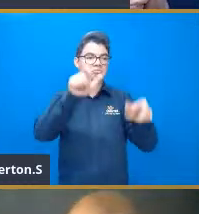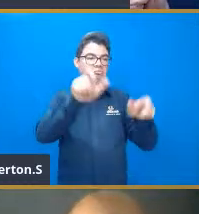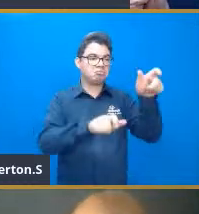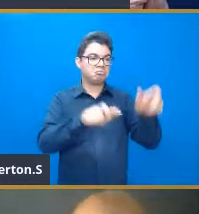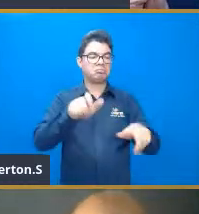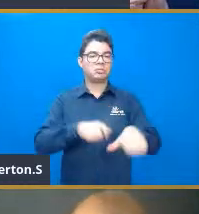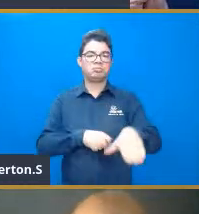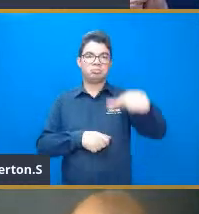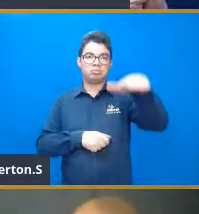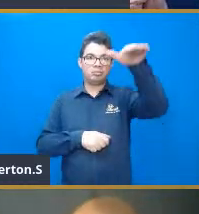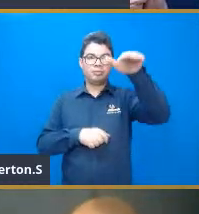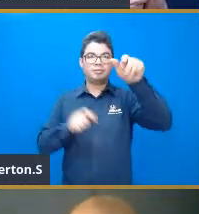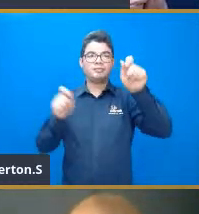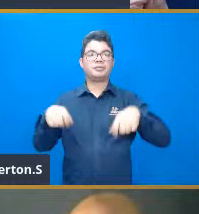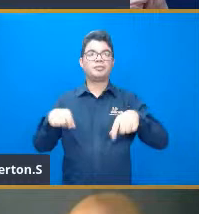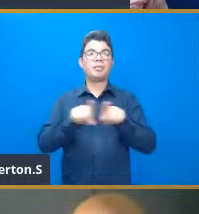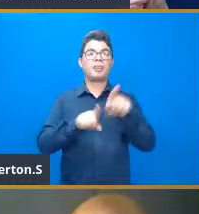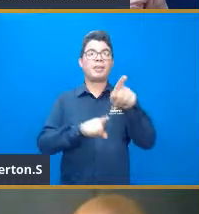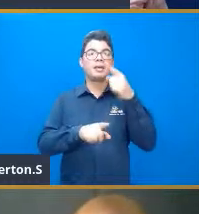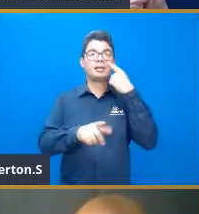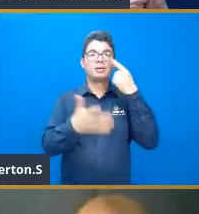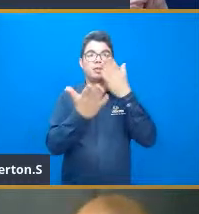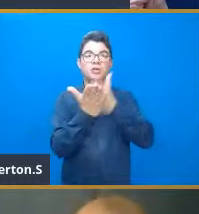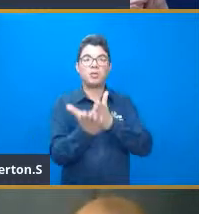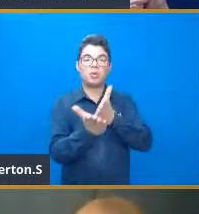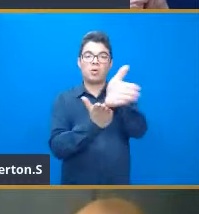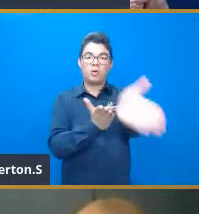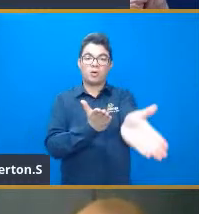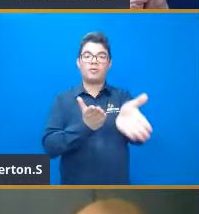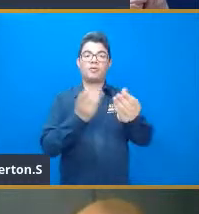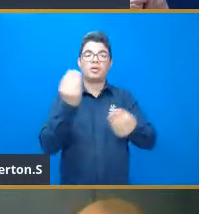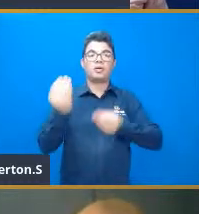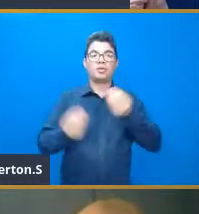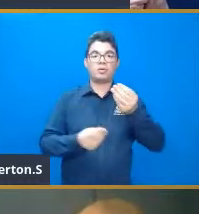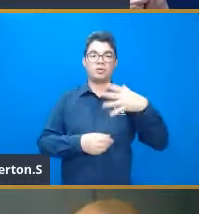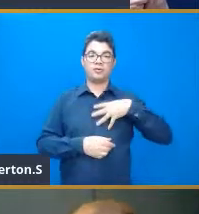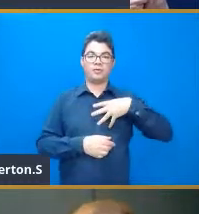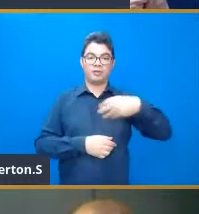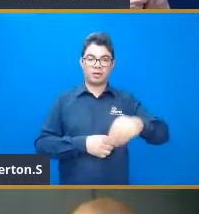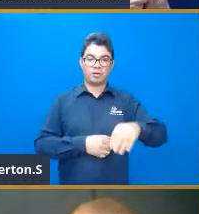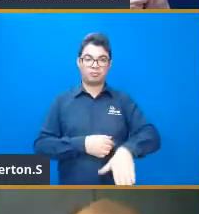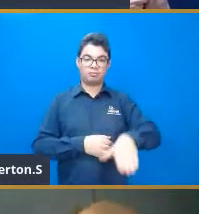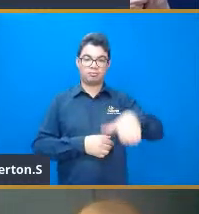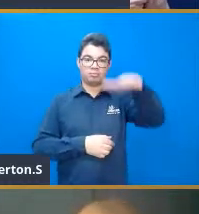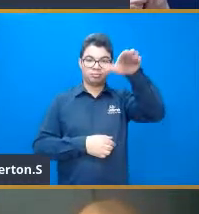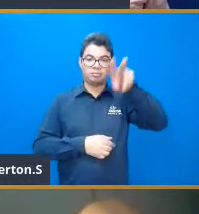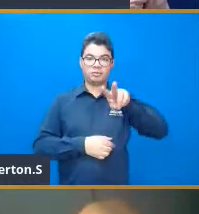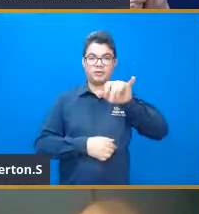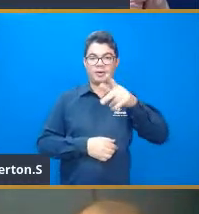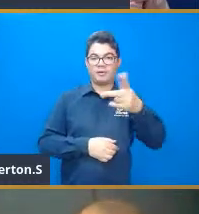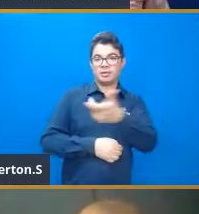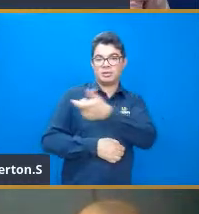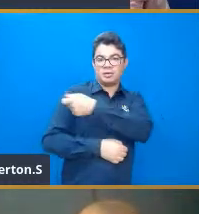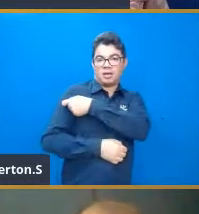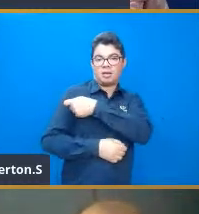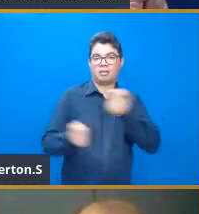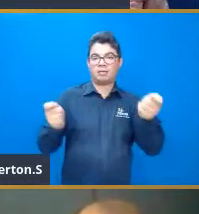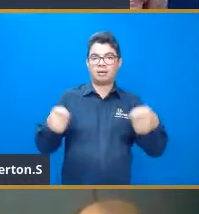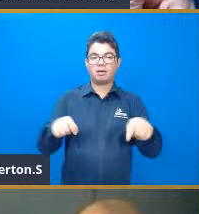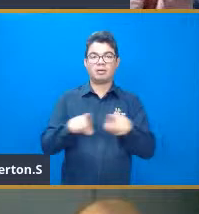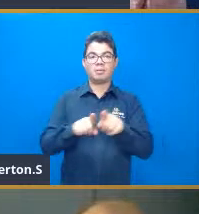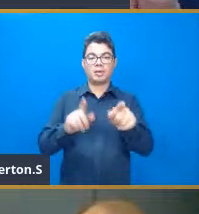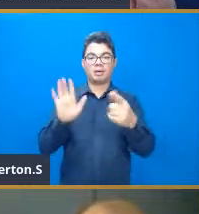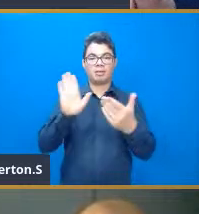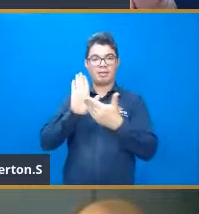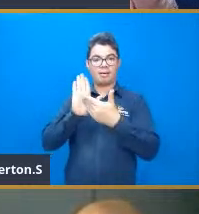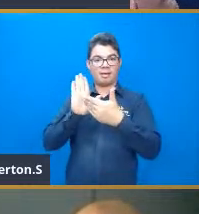Sabe aquela curva de crescimento também dos nossos filhos, quando a gente vai levar eles para vacinar, para a carteirinha